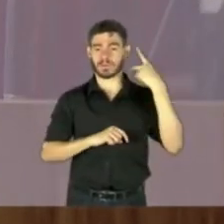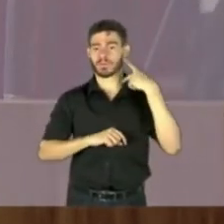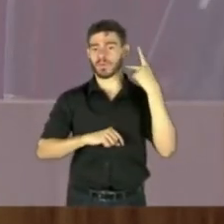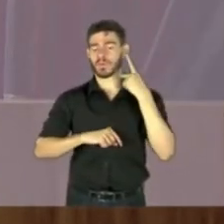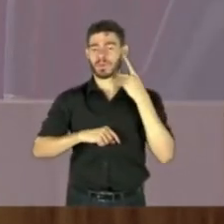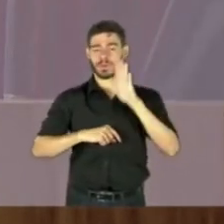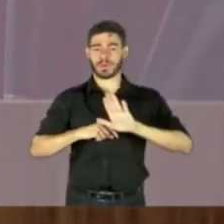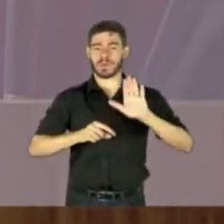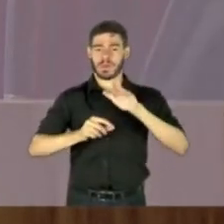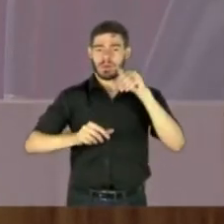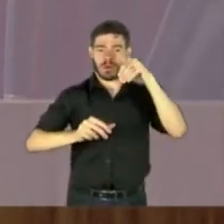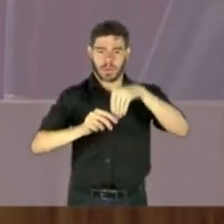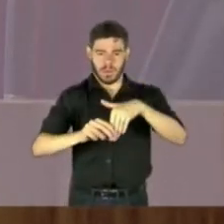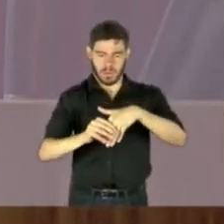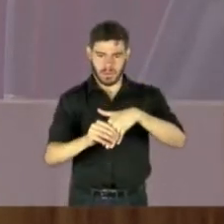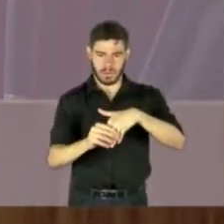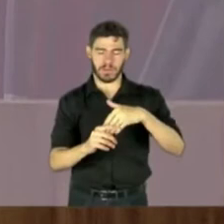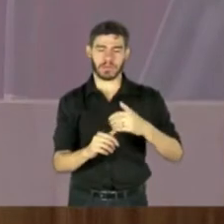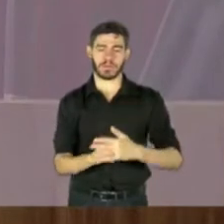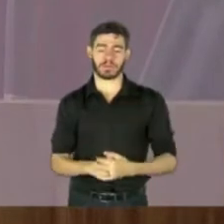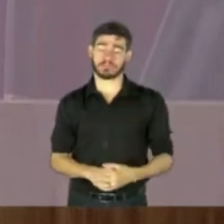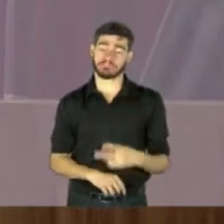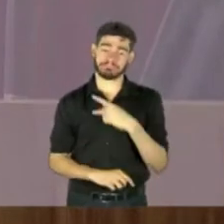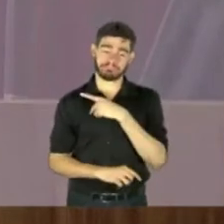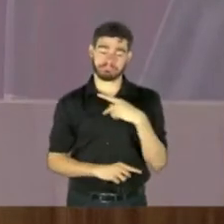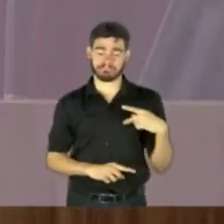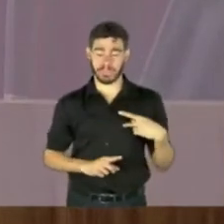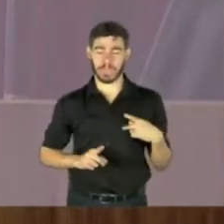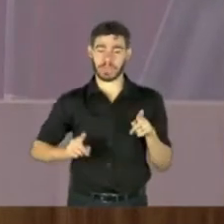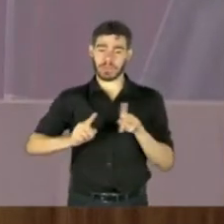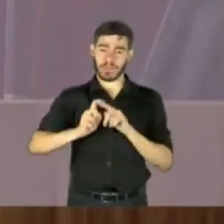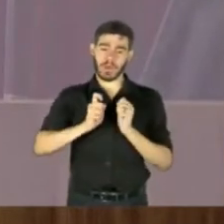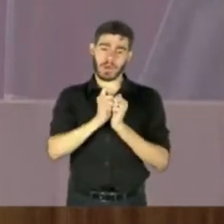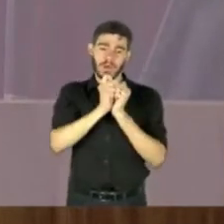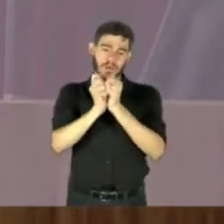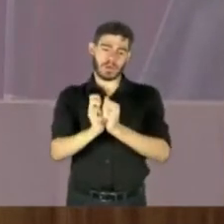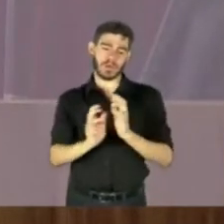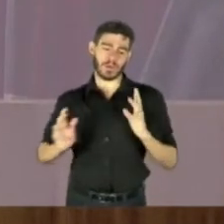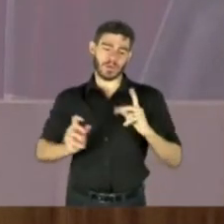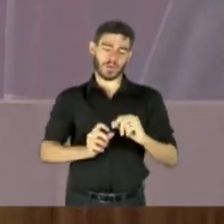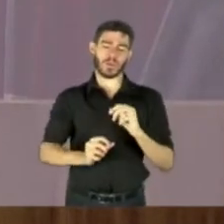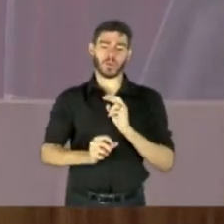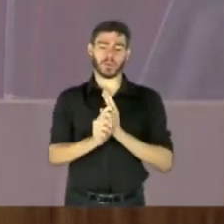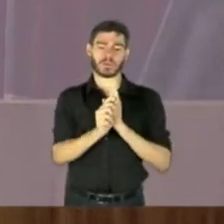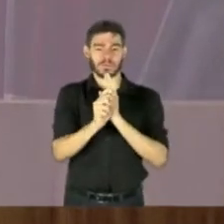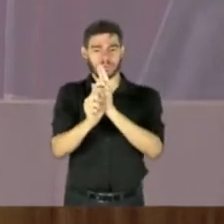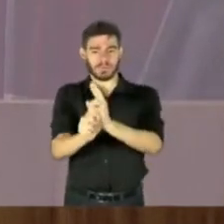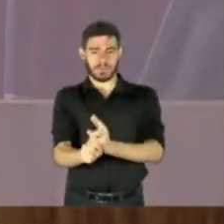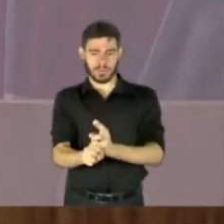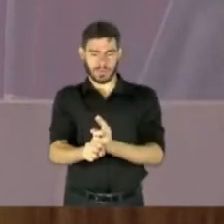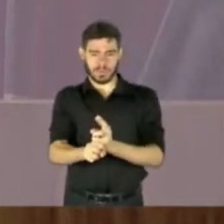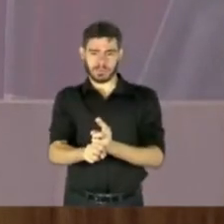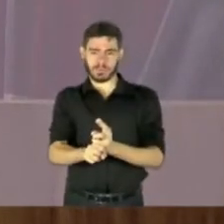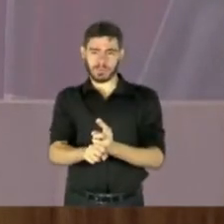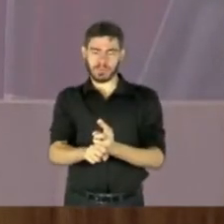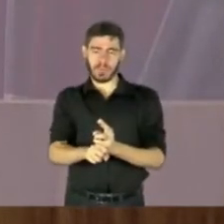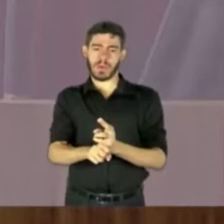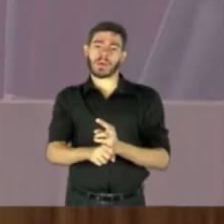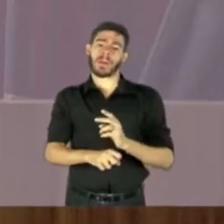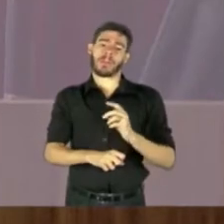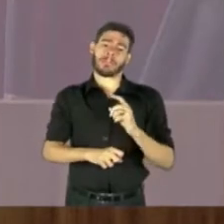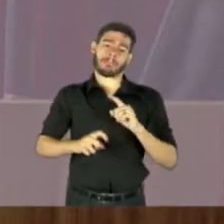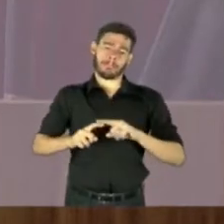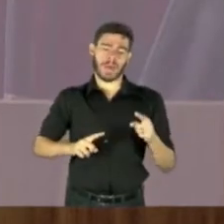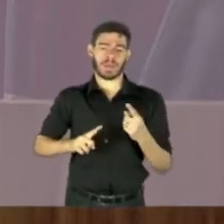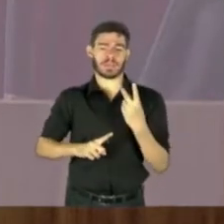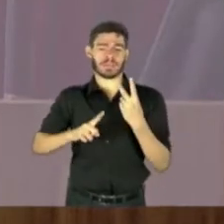eleitoral. presidente, também aqui acompanho integralmente o eminente ministro relator, fazendo duas